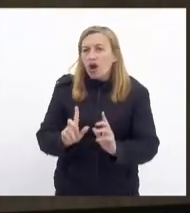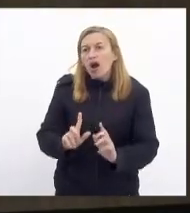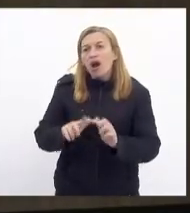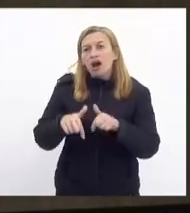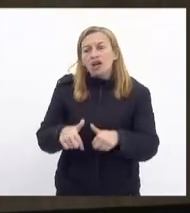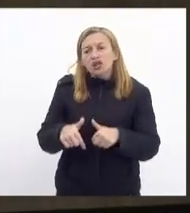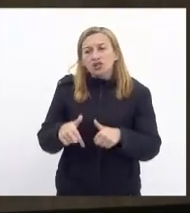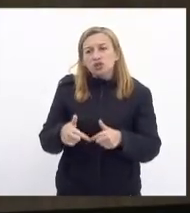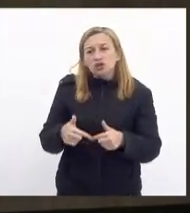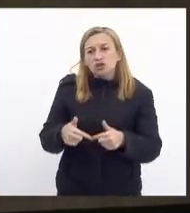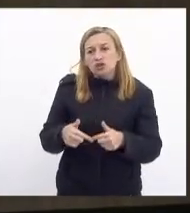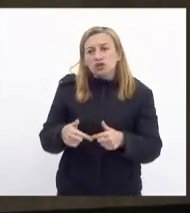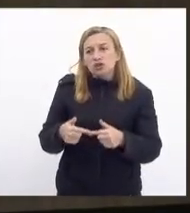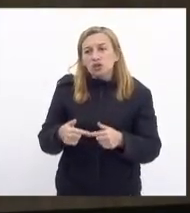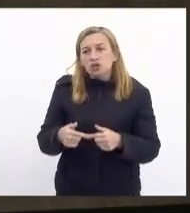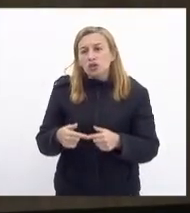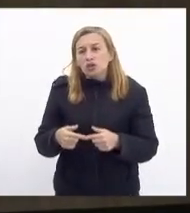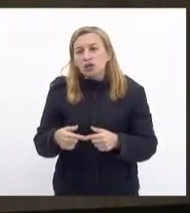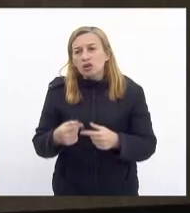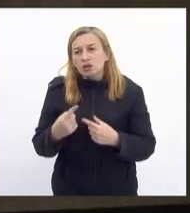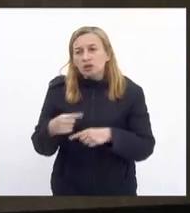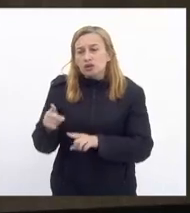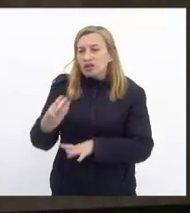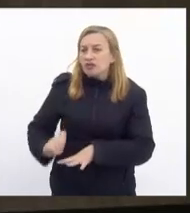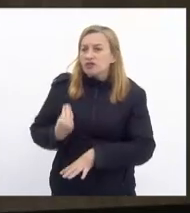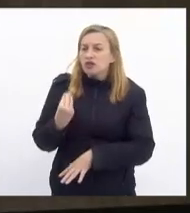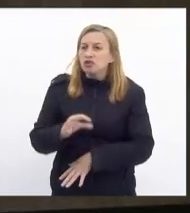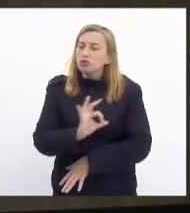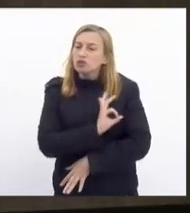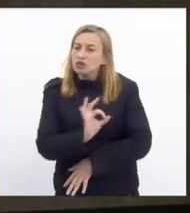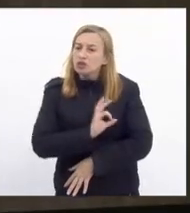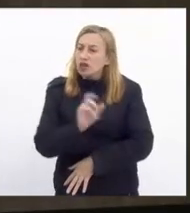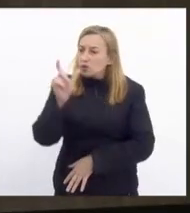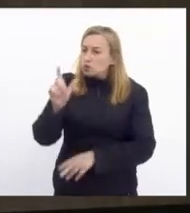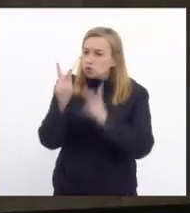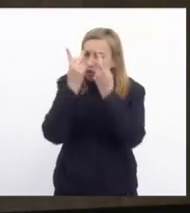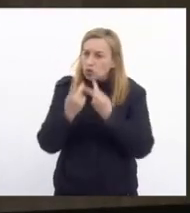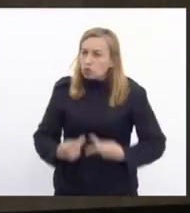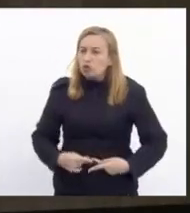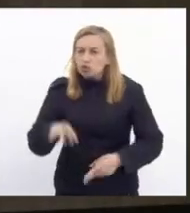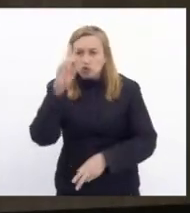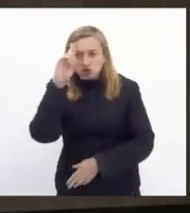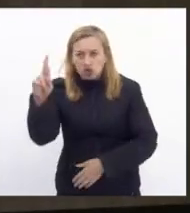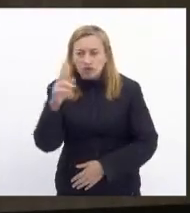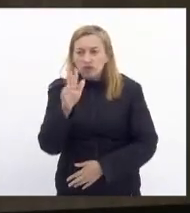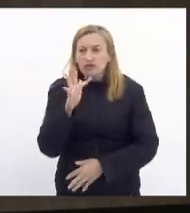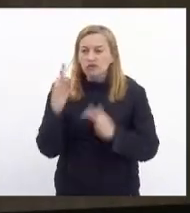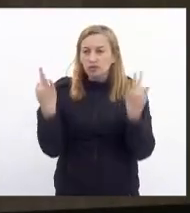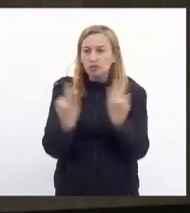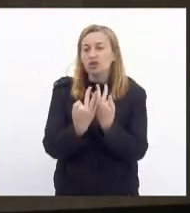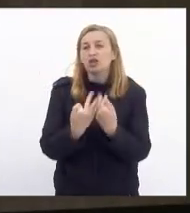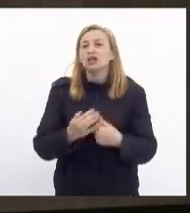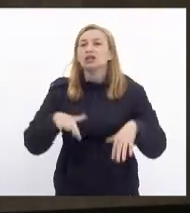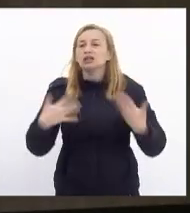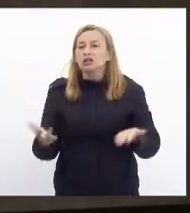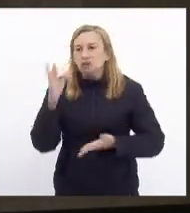a vida do policial militar, porque ele trata-se de um ser humano, de um chefe de família. Então, presidente,